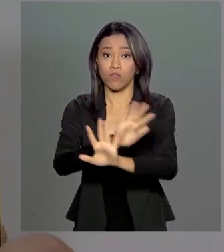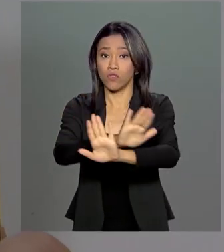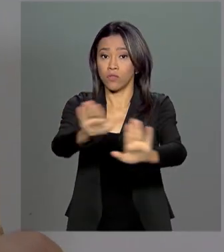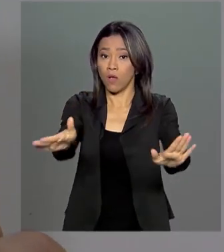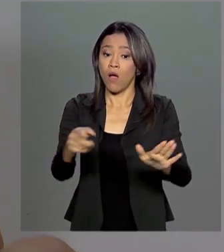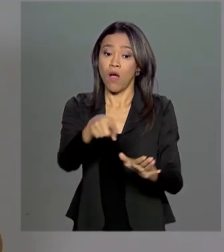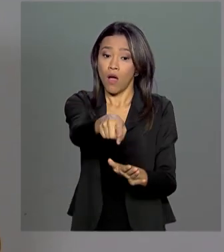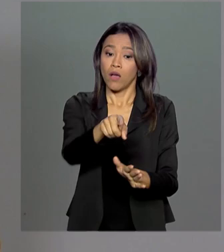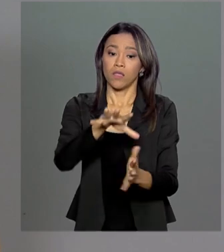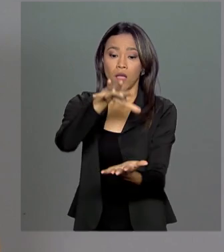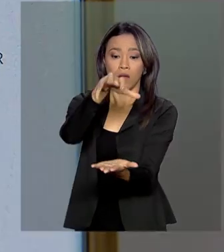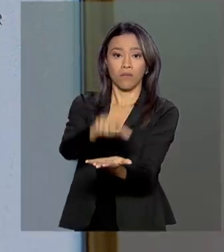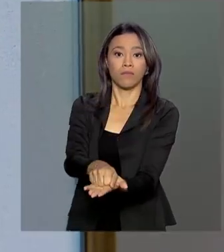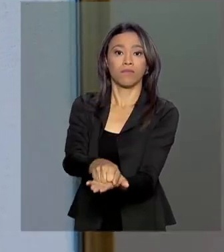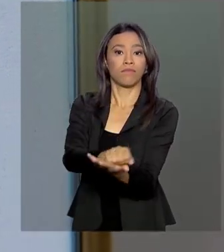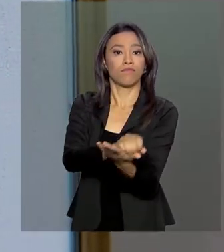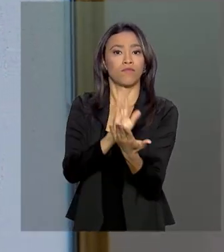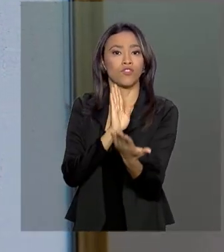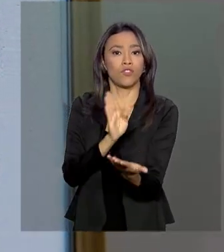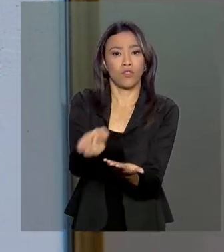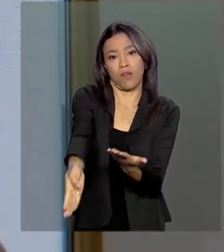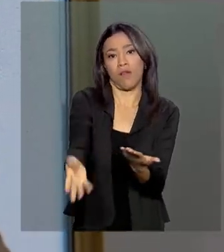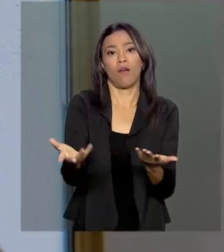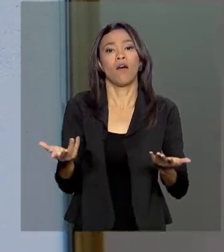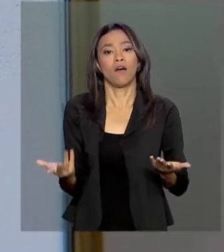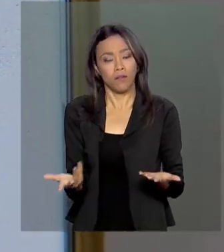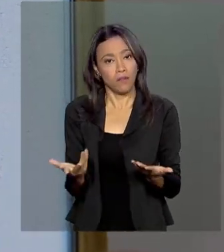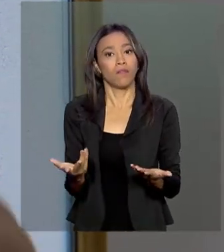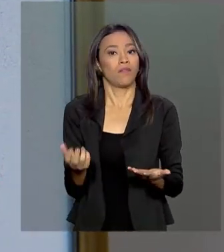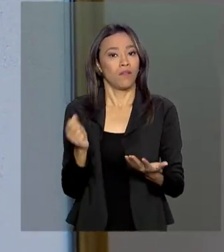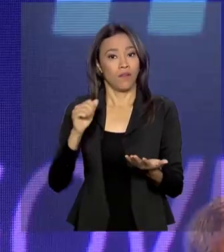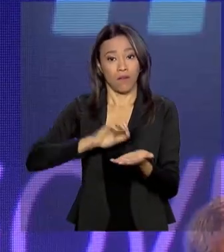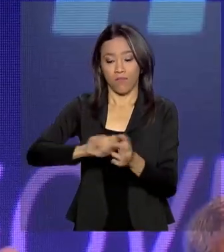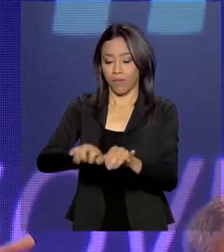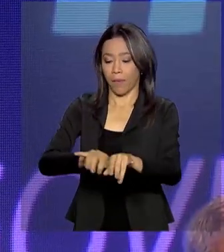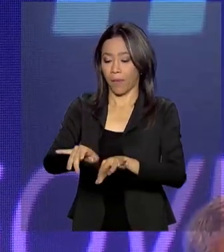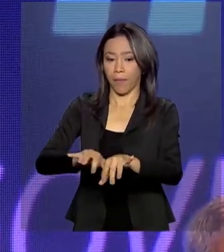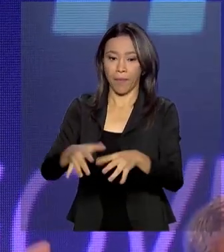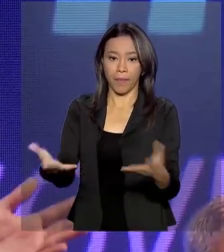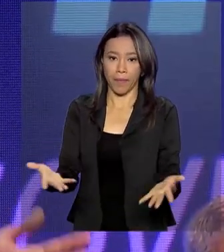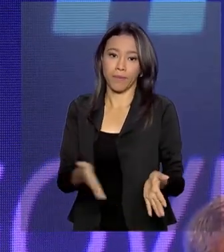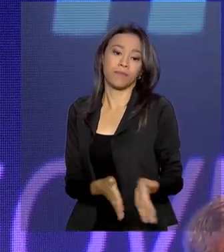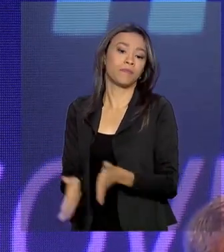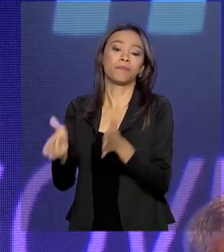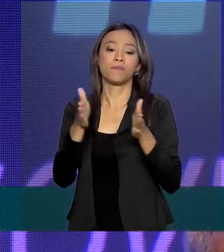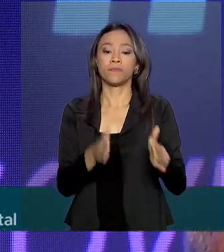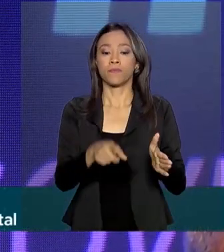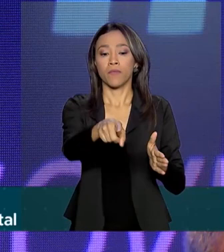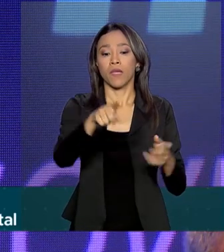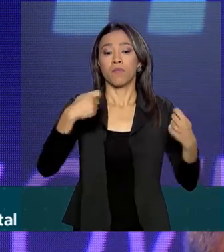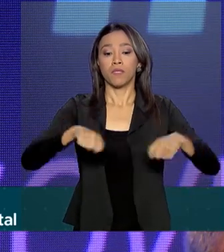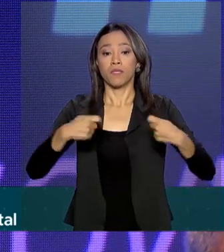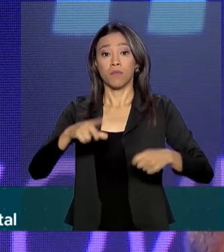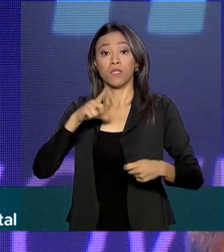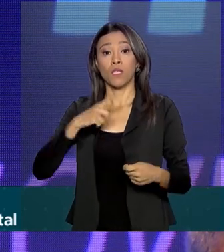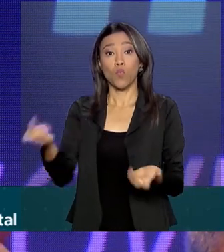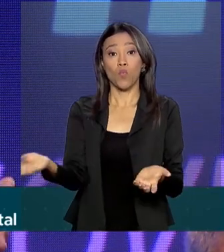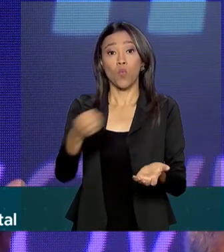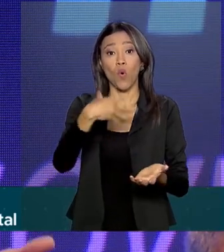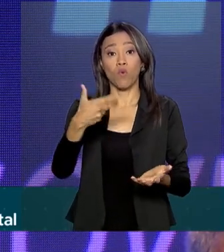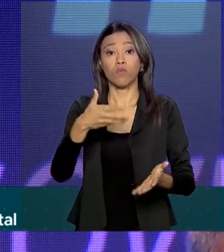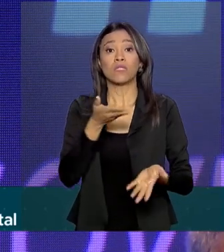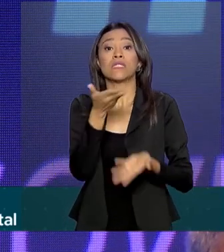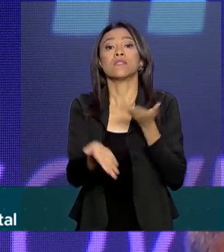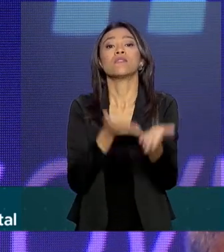e o registro é realizado diretamente de forma digital. Nós precisamos ter um novo serviço público. Um serviço público que